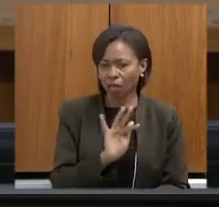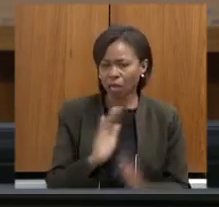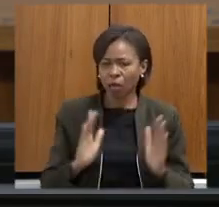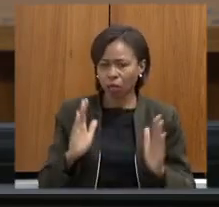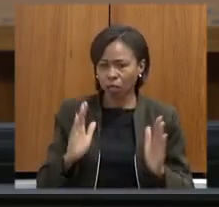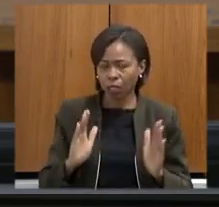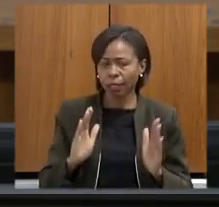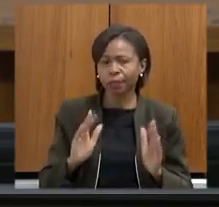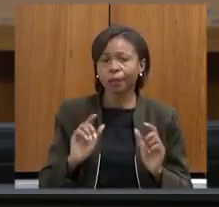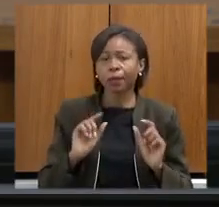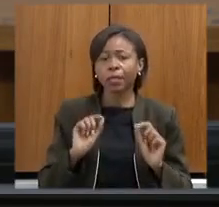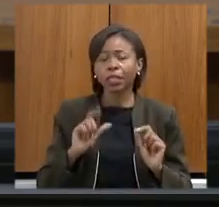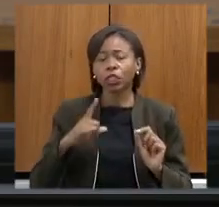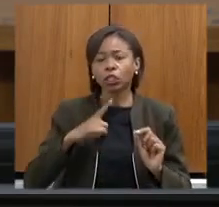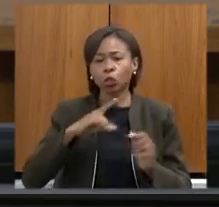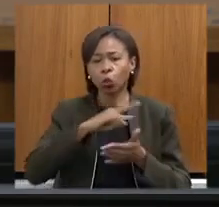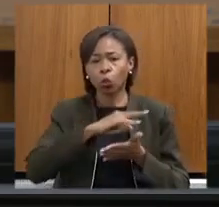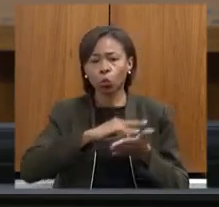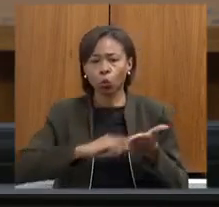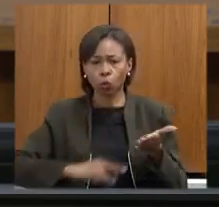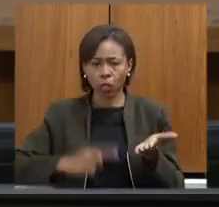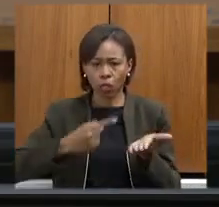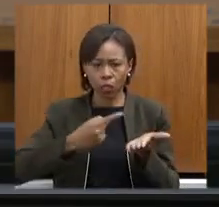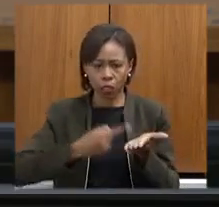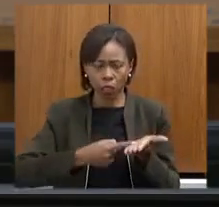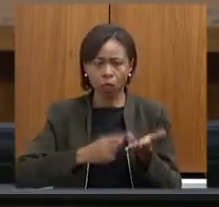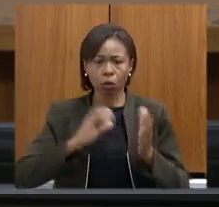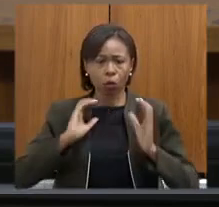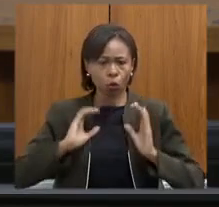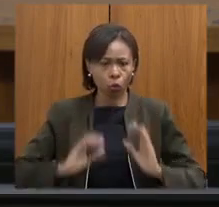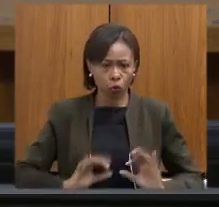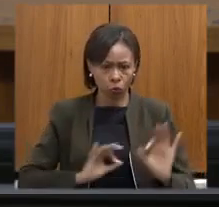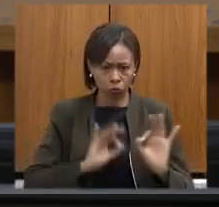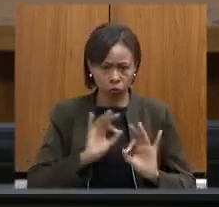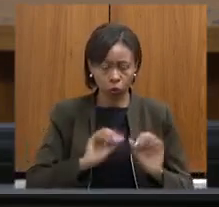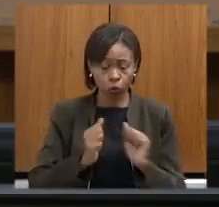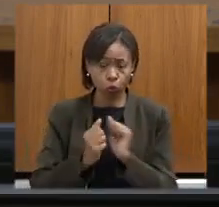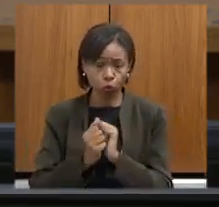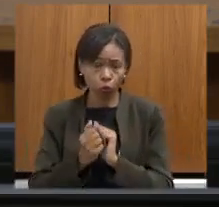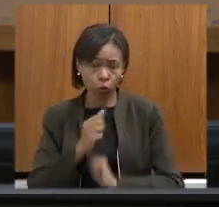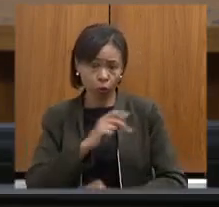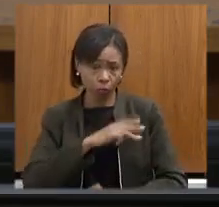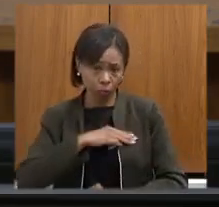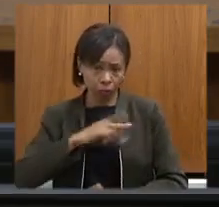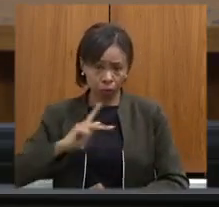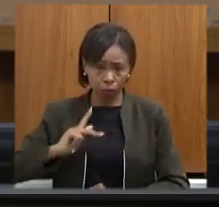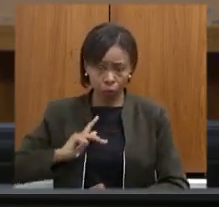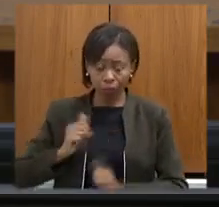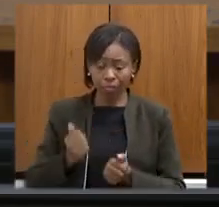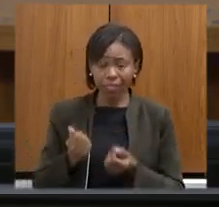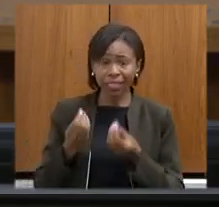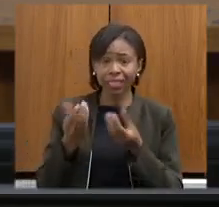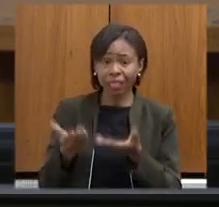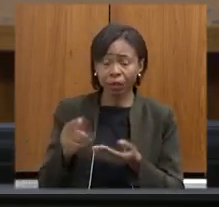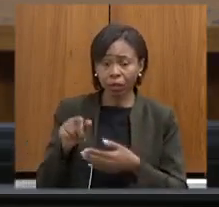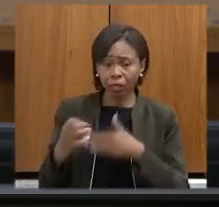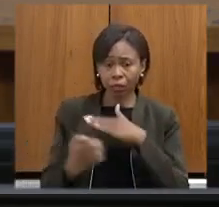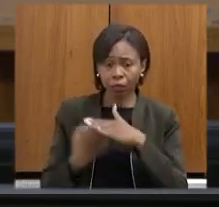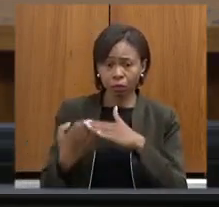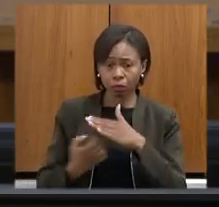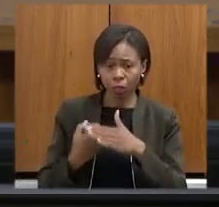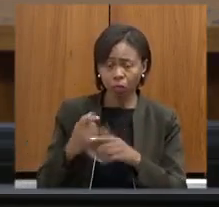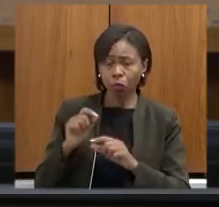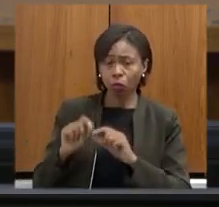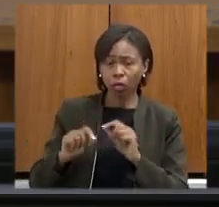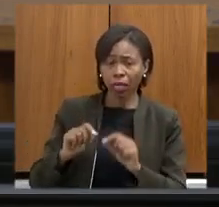assinatura de um termo de ajustamento de conduta junto com o Ministério Público que estabeleceu a essas empresas um dano moral coletivo pelo